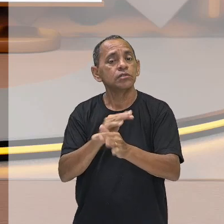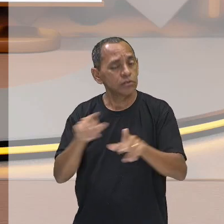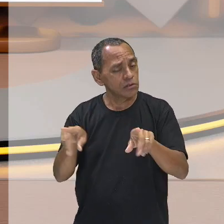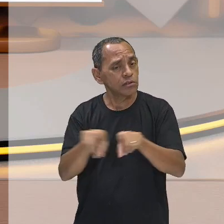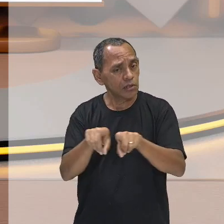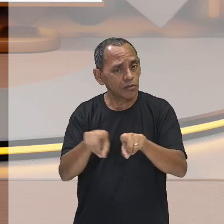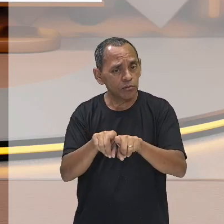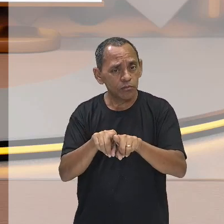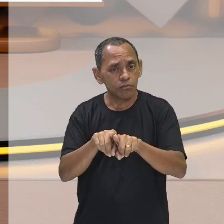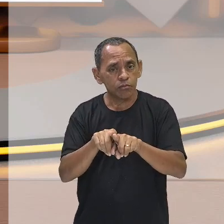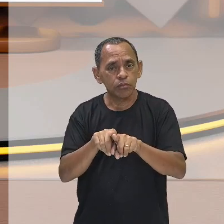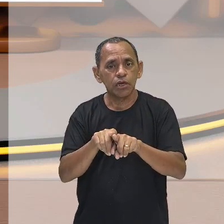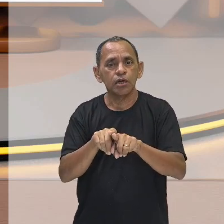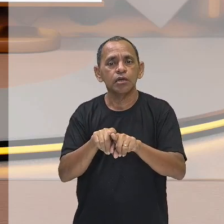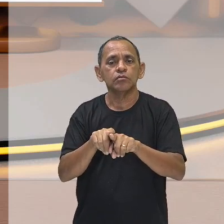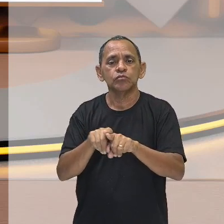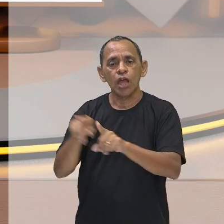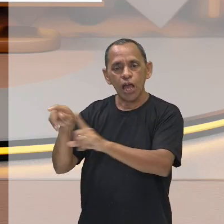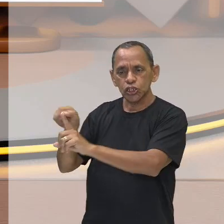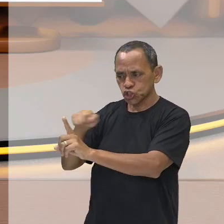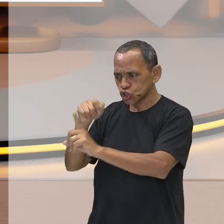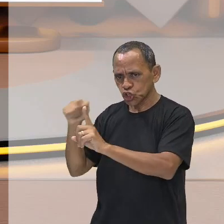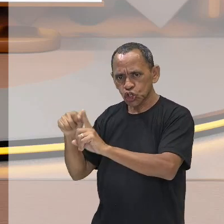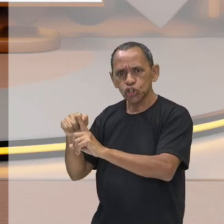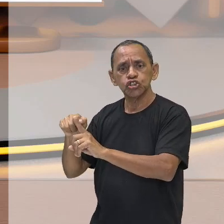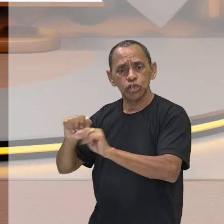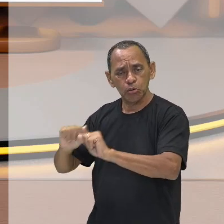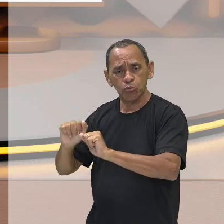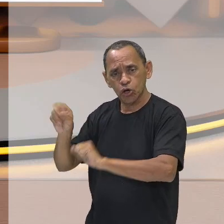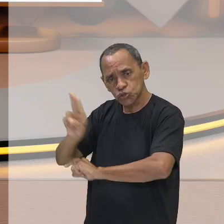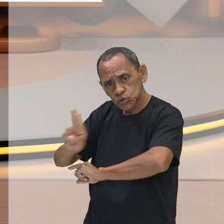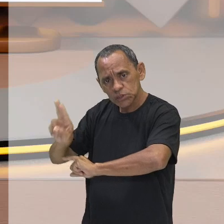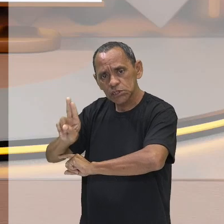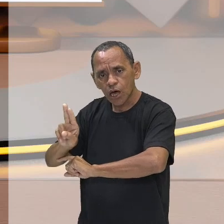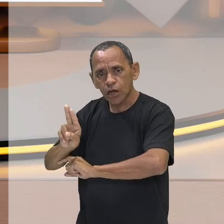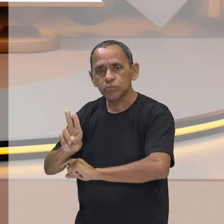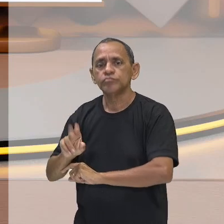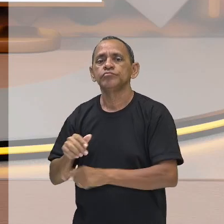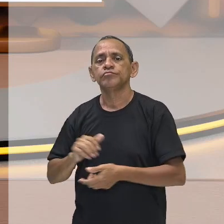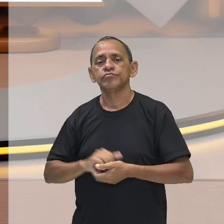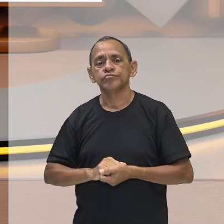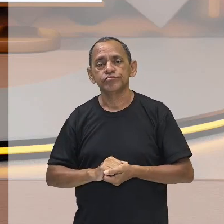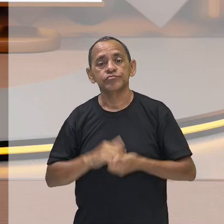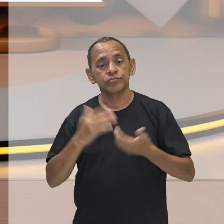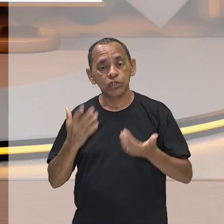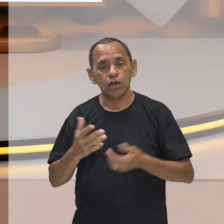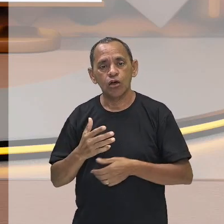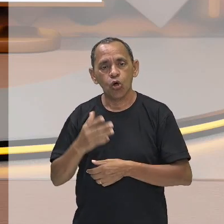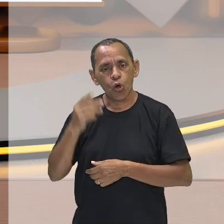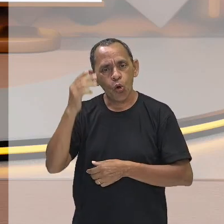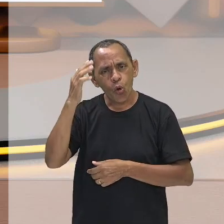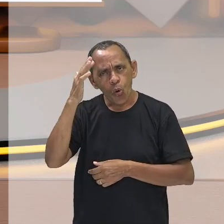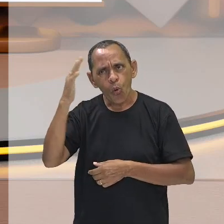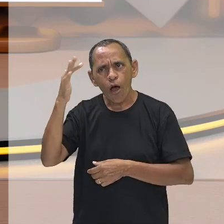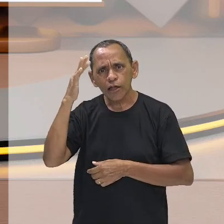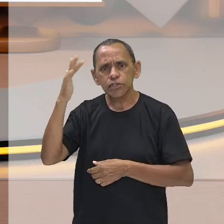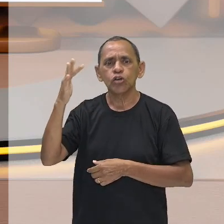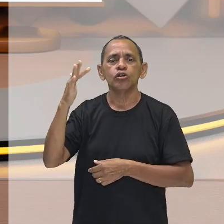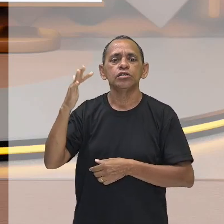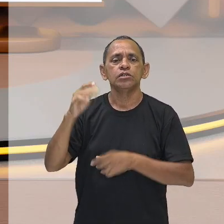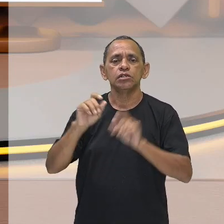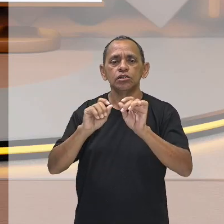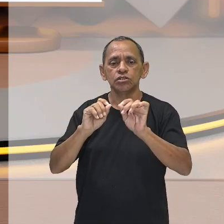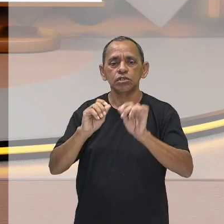a sociologia poderia usar. Então essa é a ideia dos positivistas, ou do